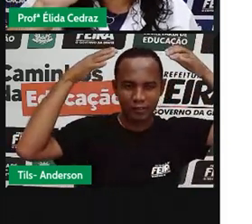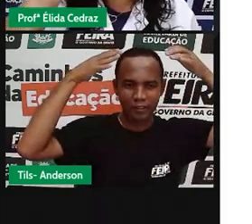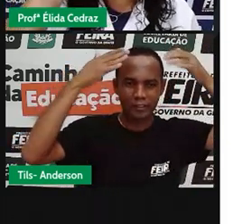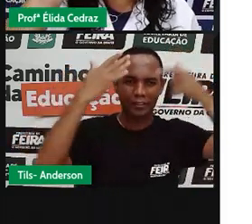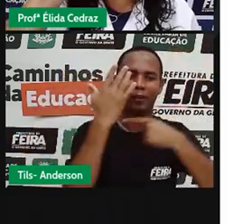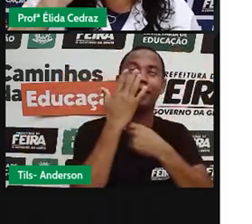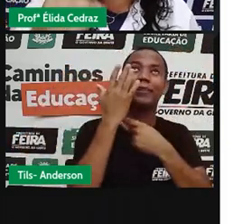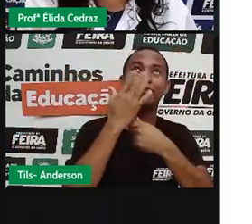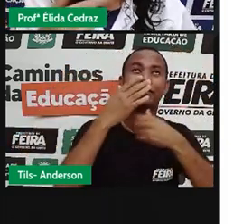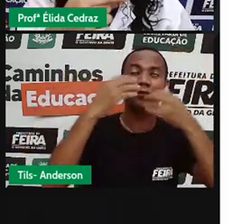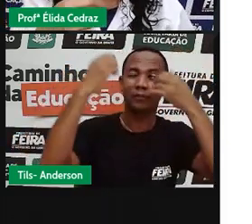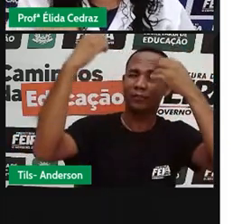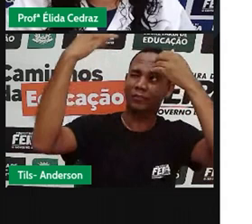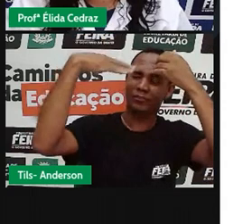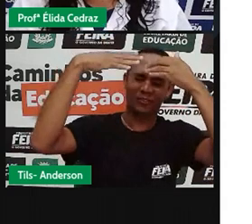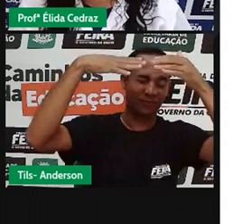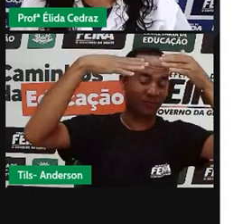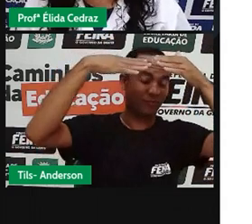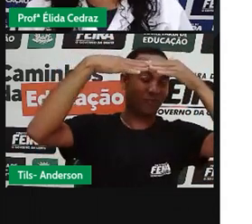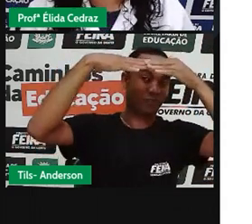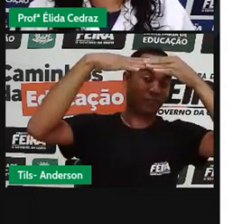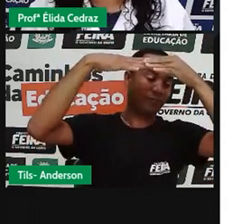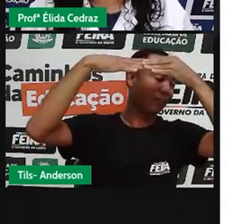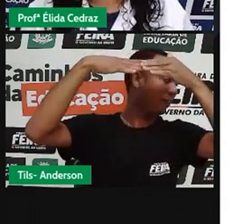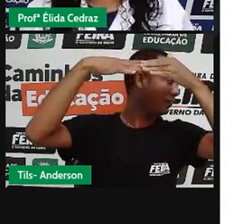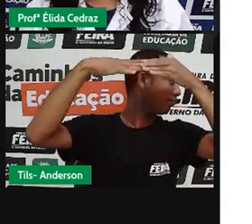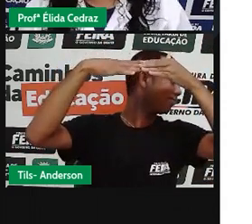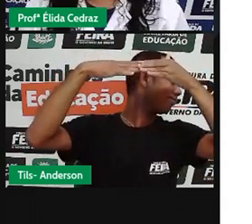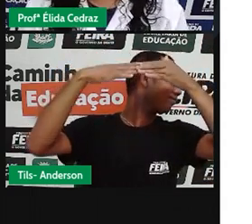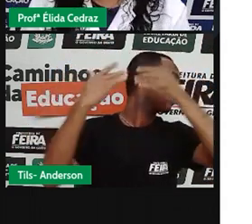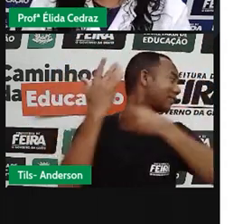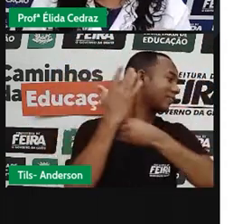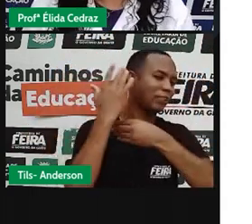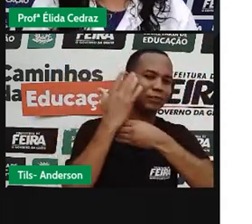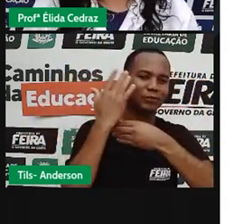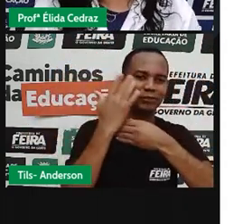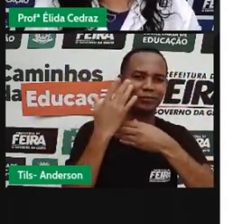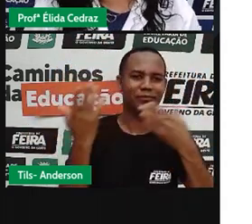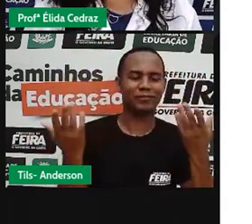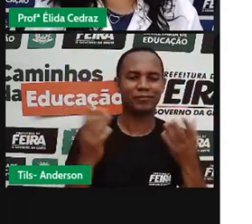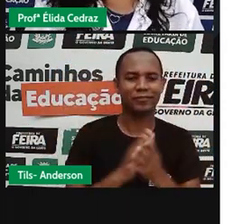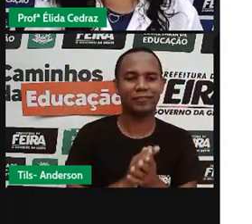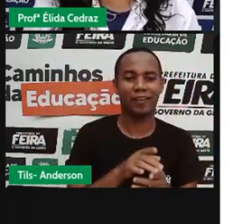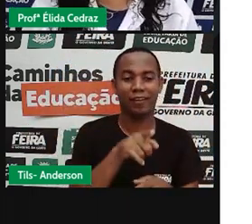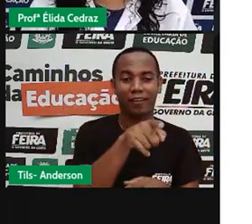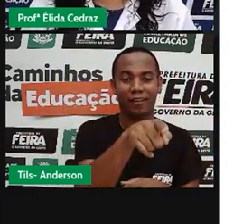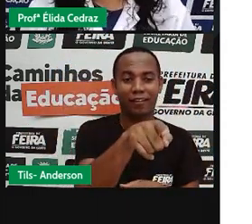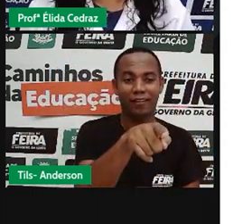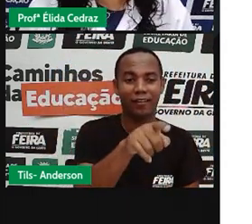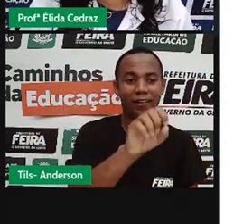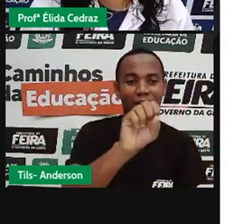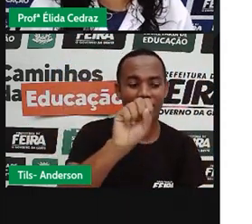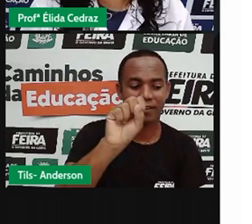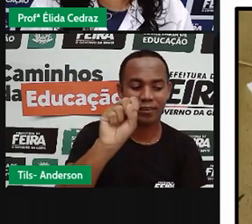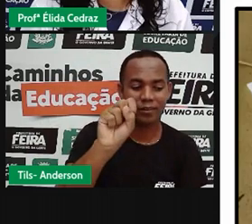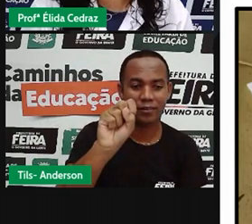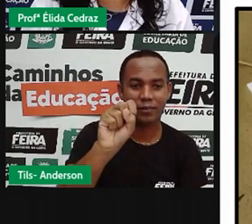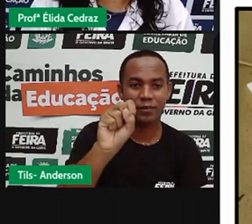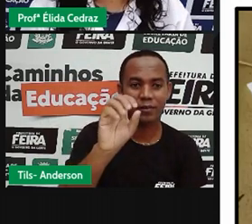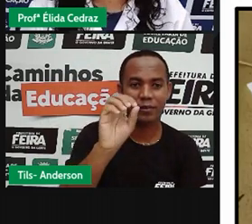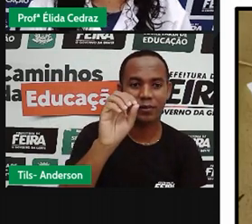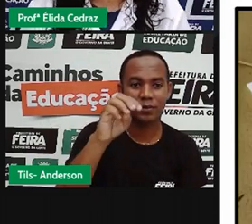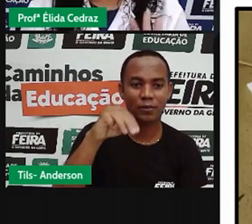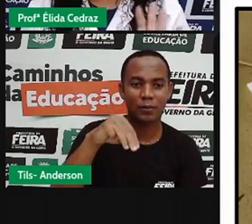impedindo da luz passar. Olha ali, está vendo? Isso que é a sombra. Simples, né?